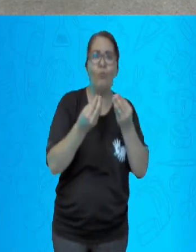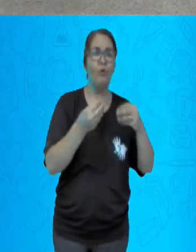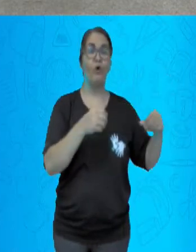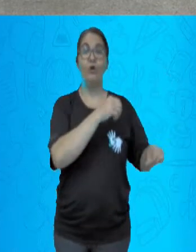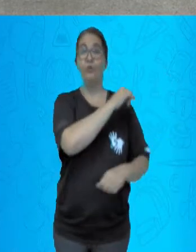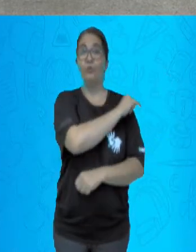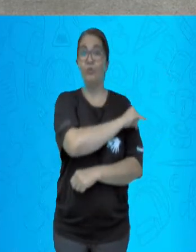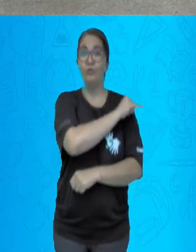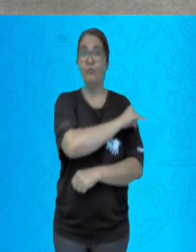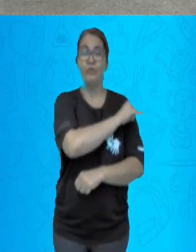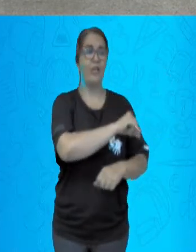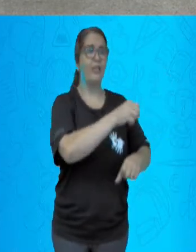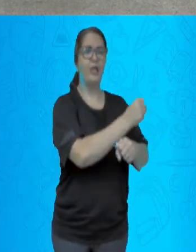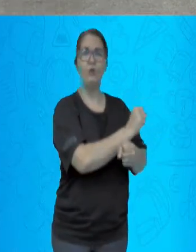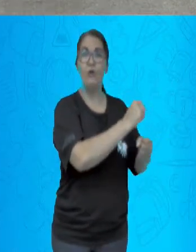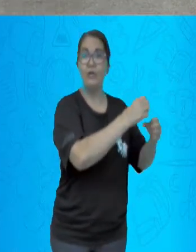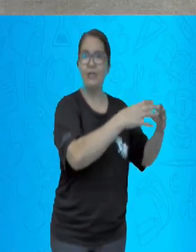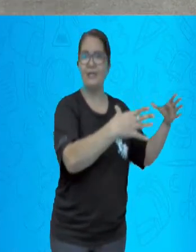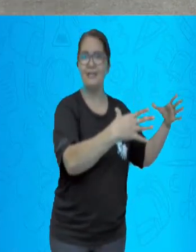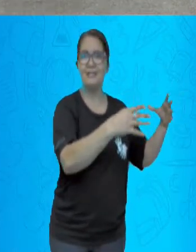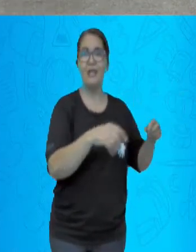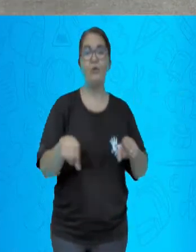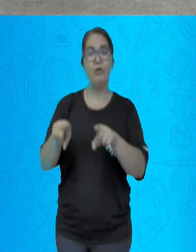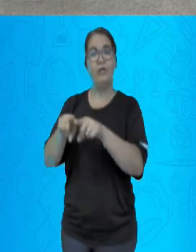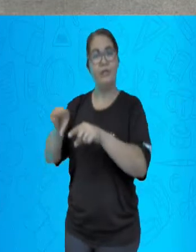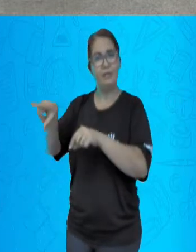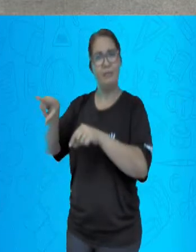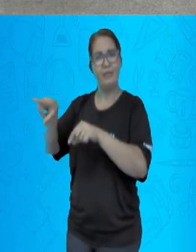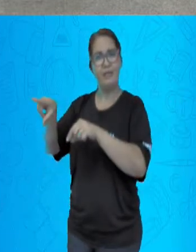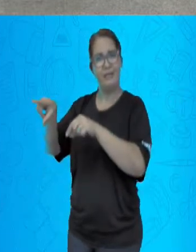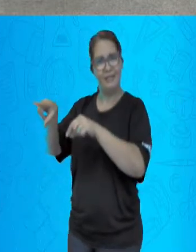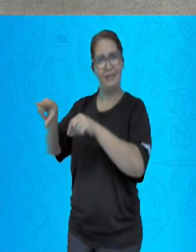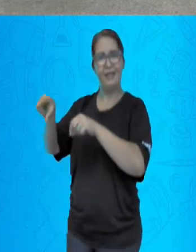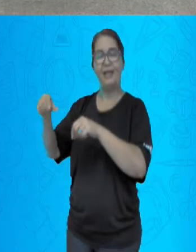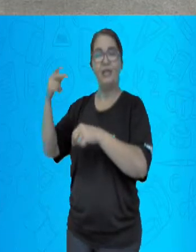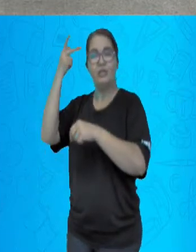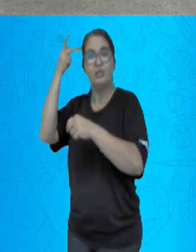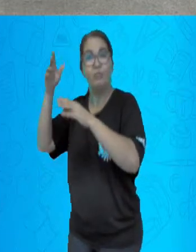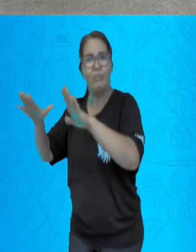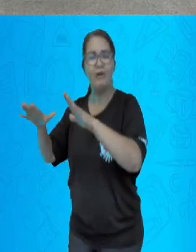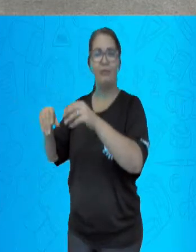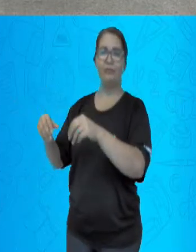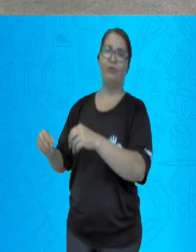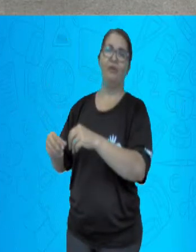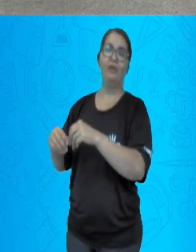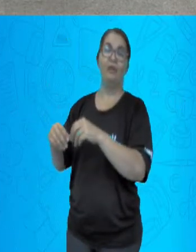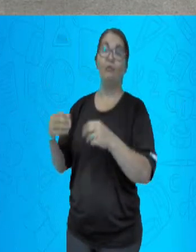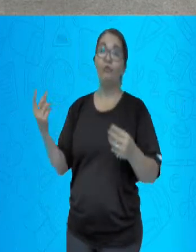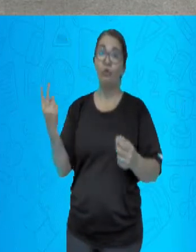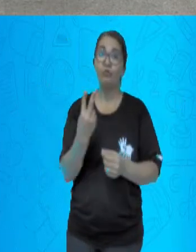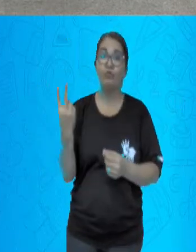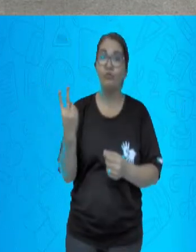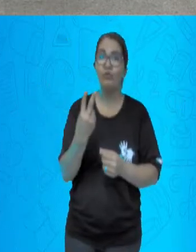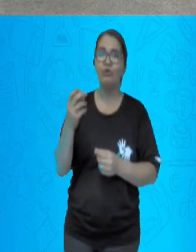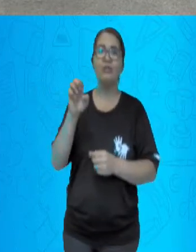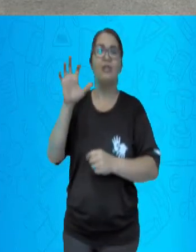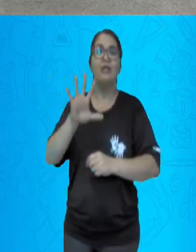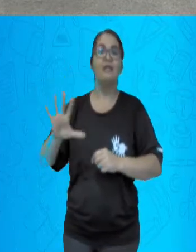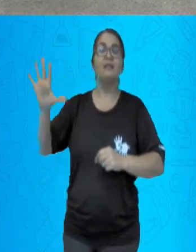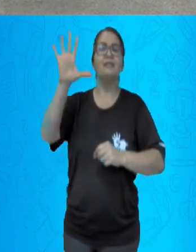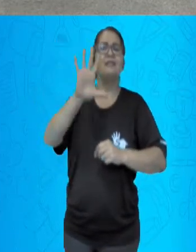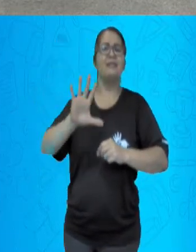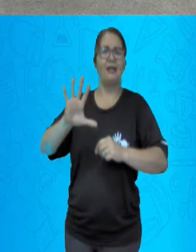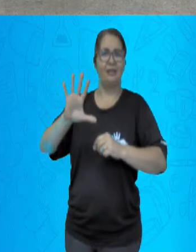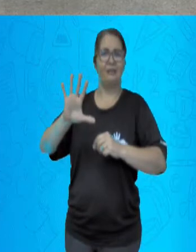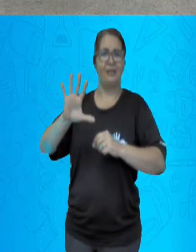exportação de café e importação de outros produtos necessários ao mercado interno brasileiro. Várias